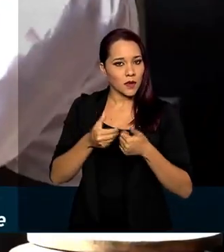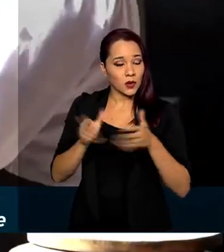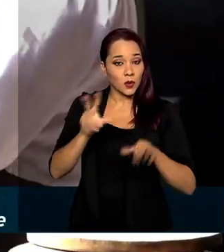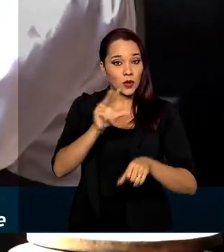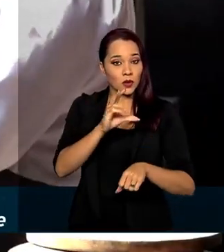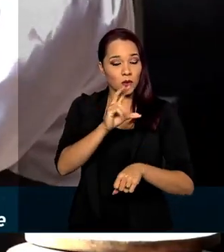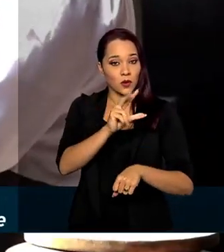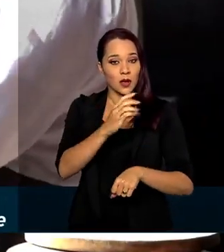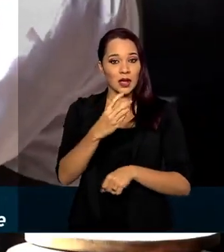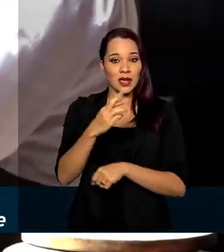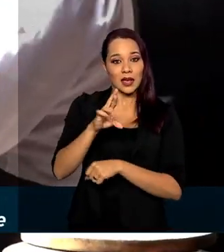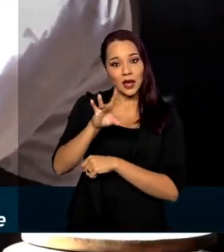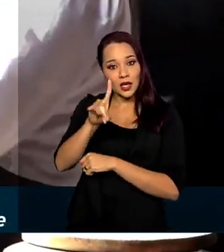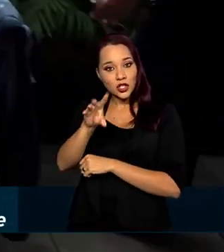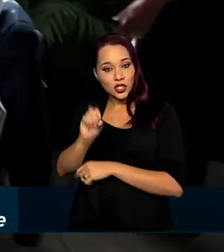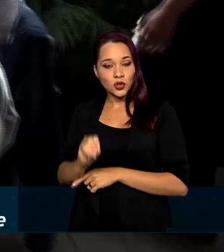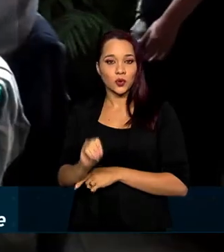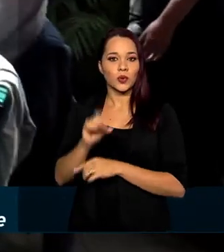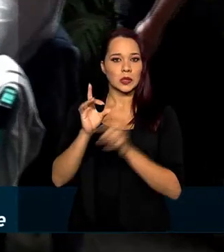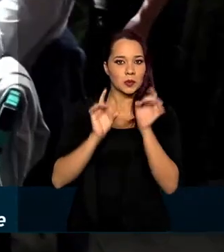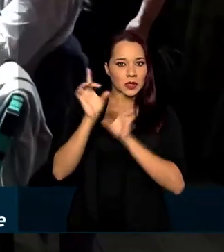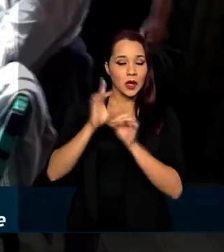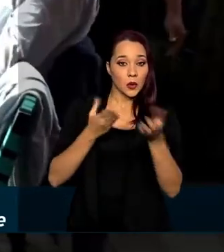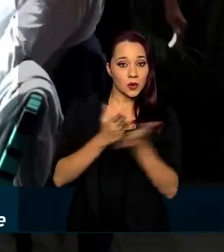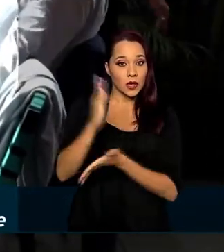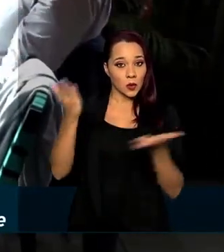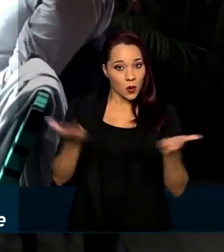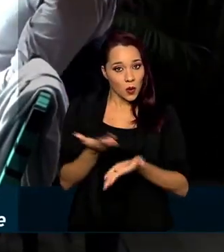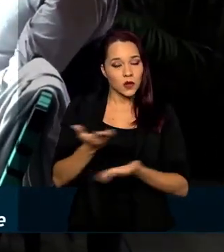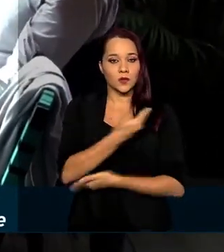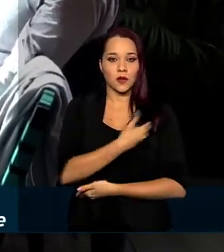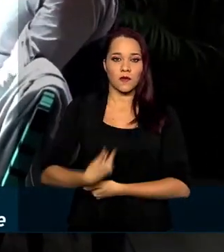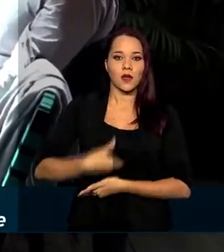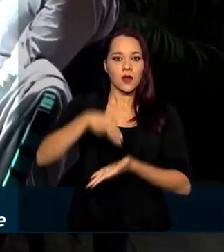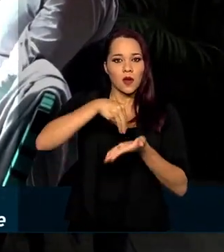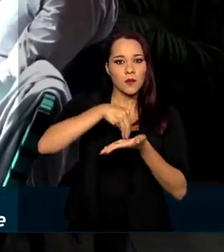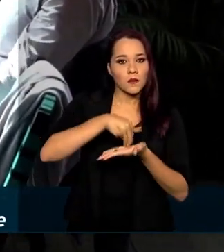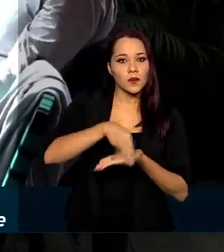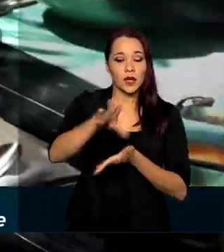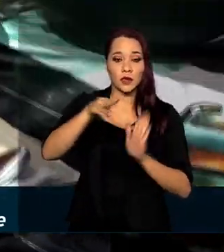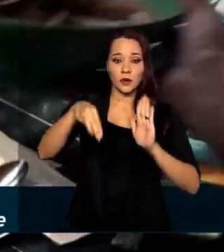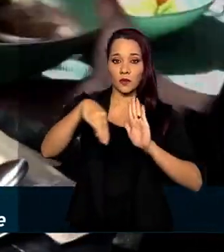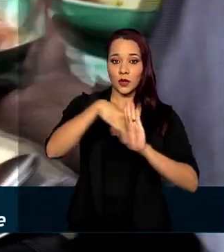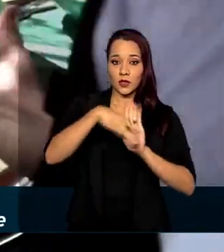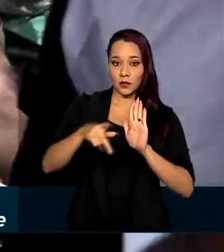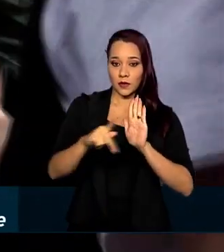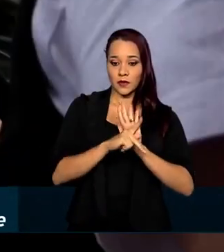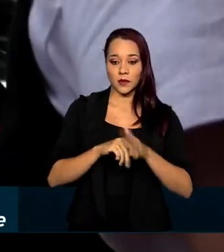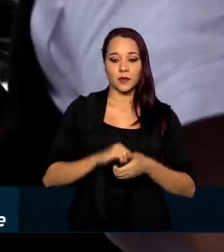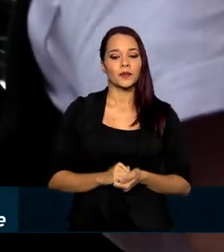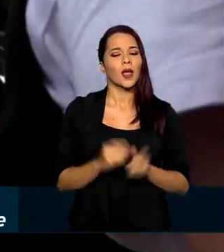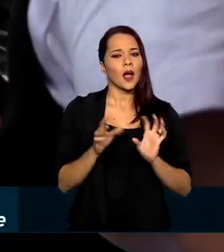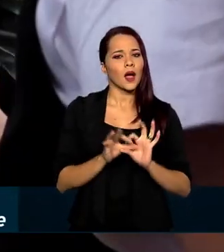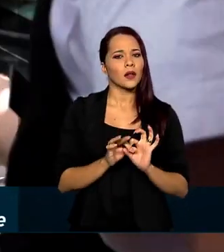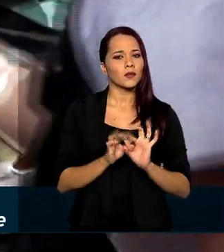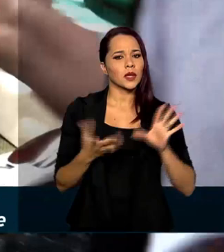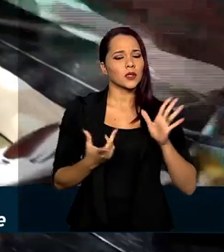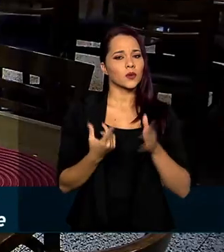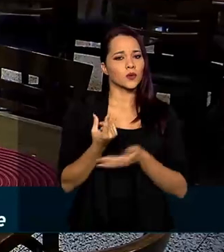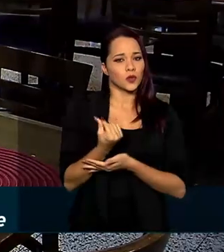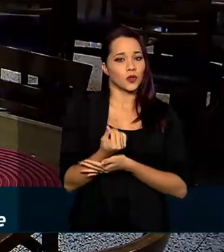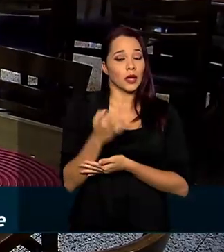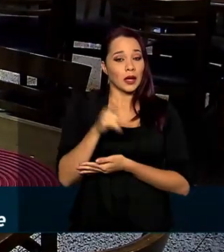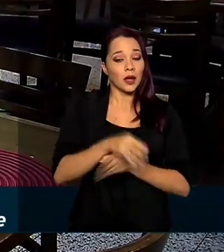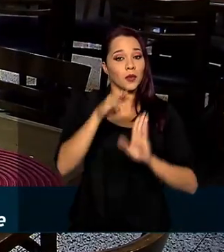crédito extraordinário, autorizado hoje pelo governo com a publicação de uma medida provisória. A liberação faz parte do